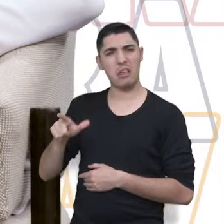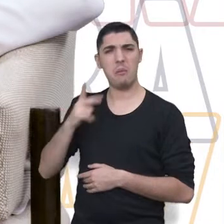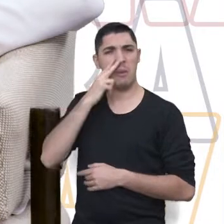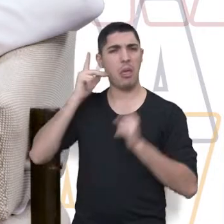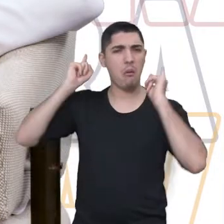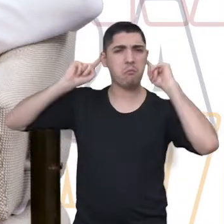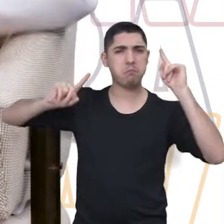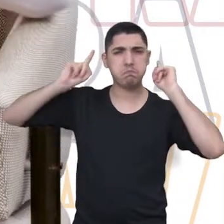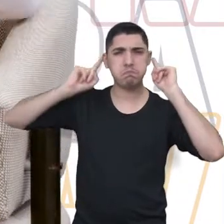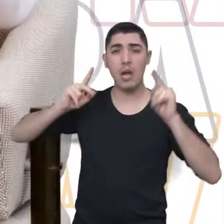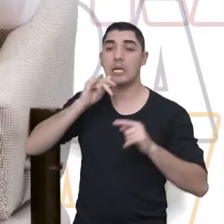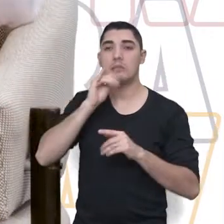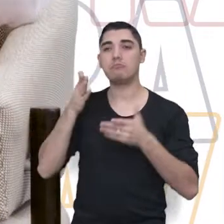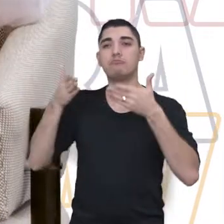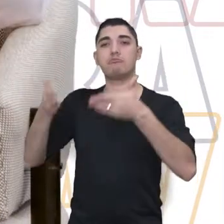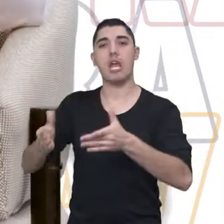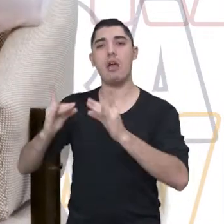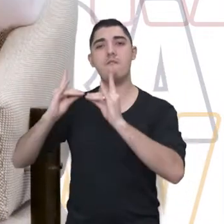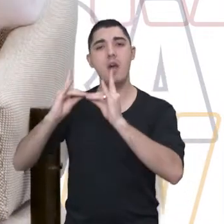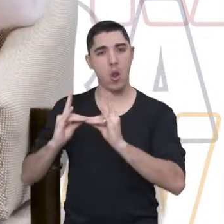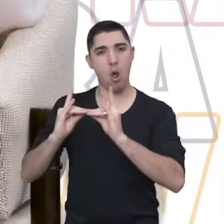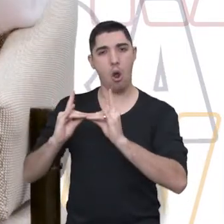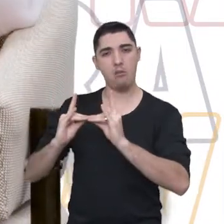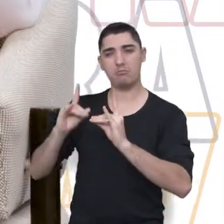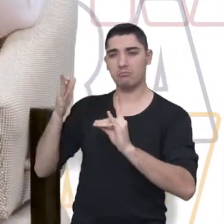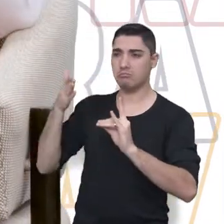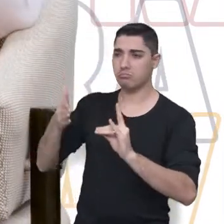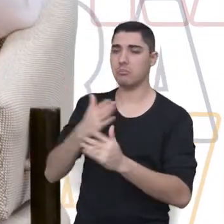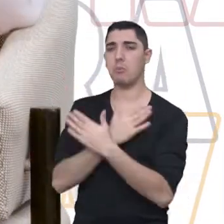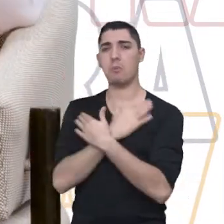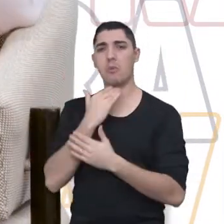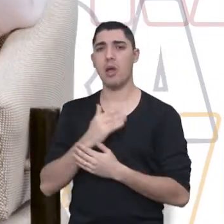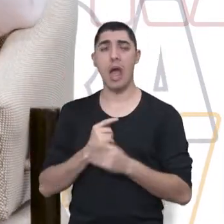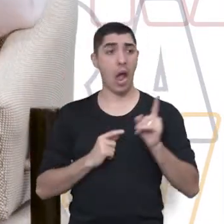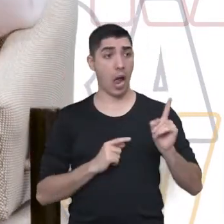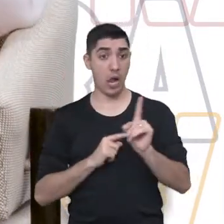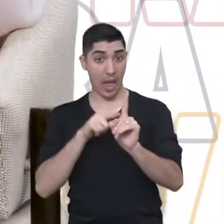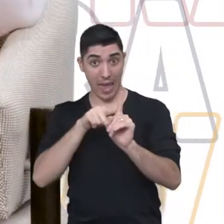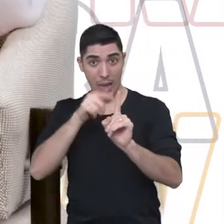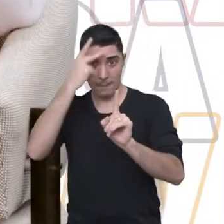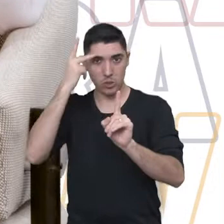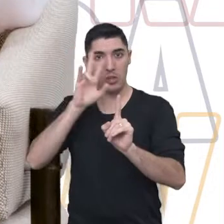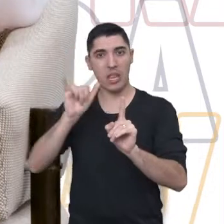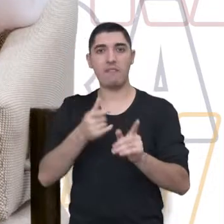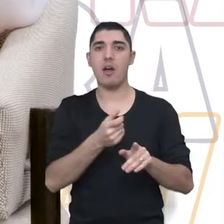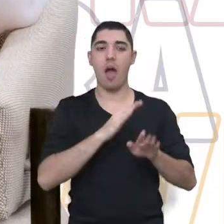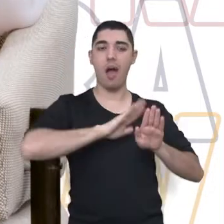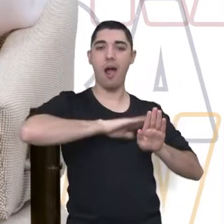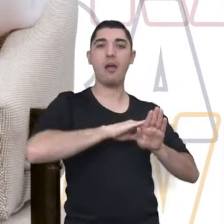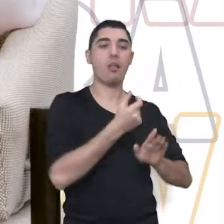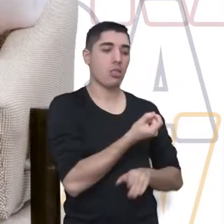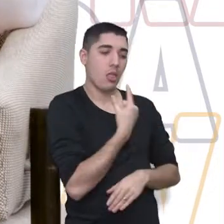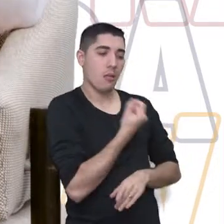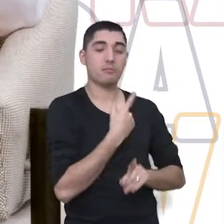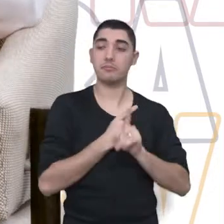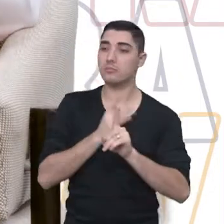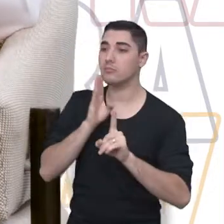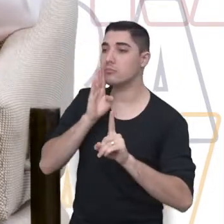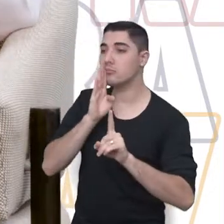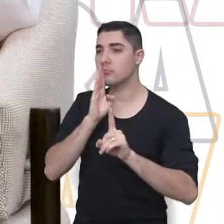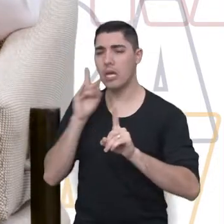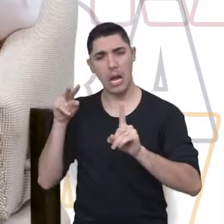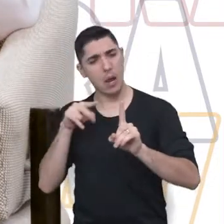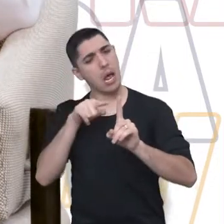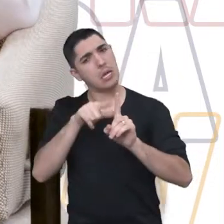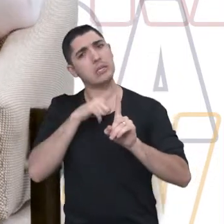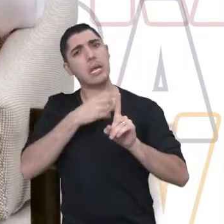Comumente, a gente vê, às vezes, as pessoas em um velório. Nossa, mas a pessoa estava tão bem. Não, ela não estava. Ou ela estava numa negação, ou ela